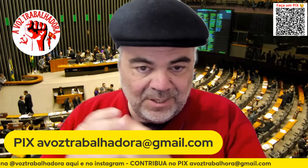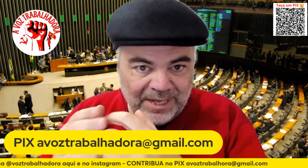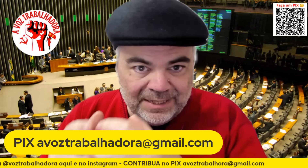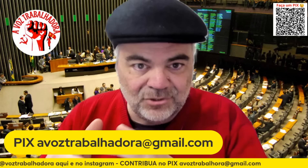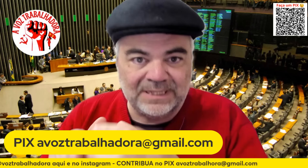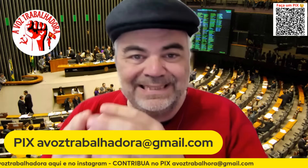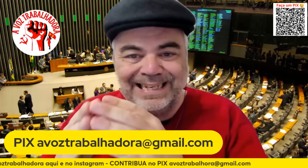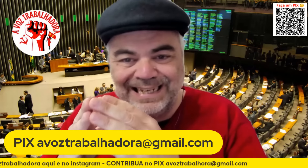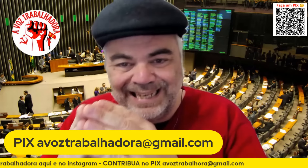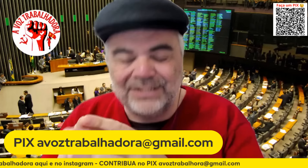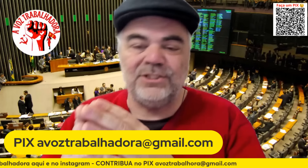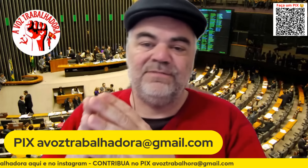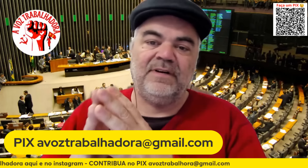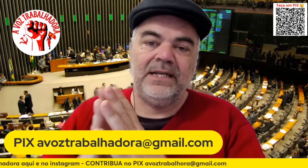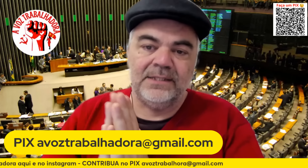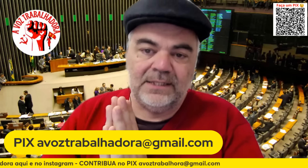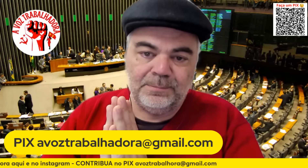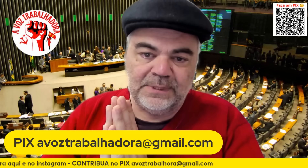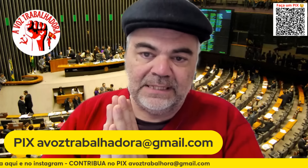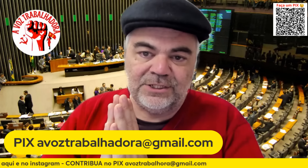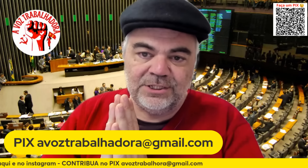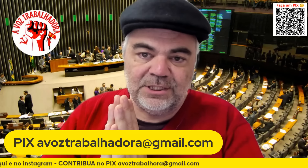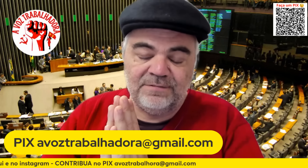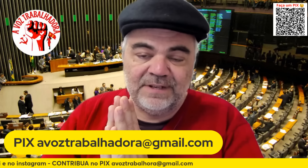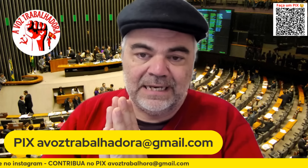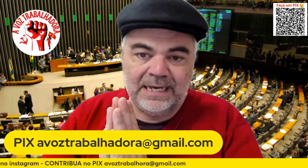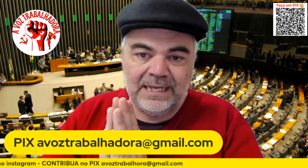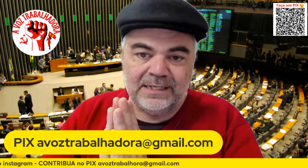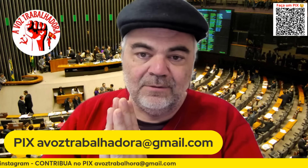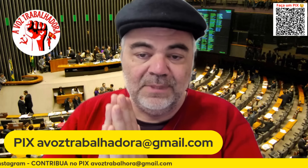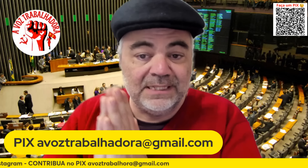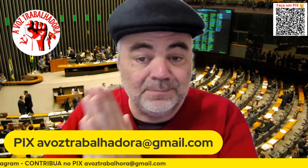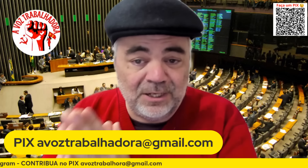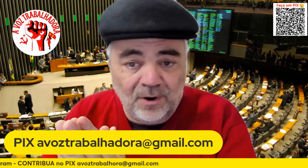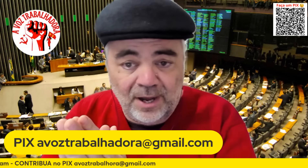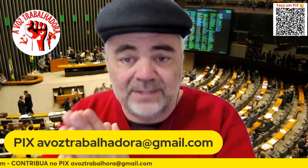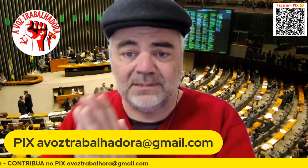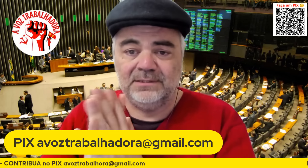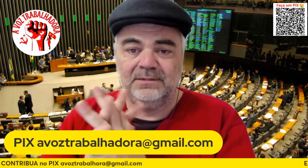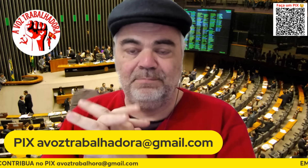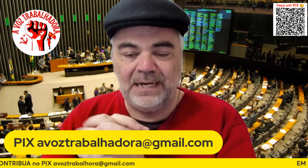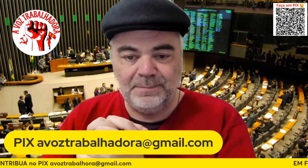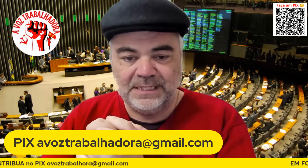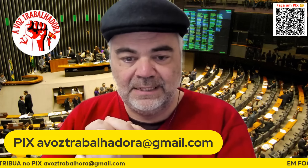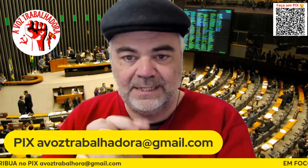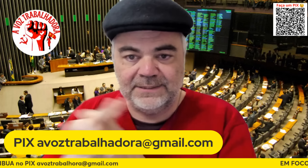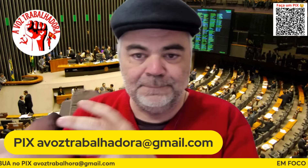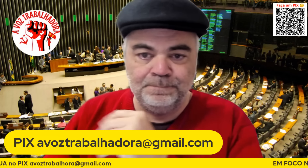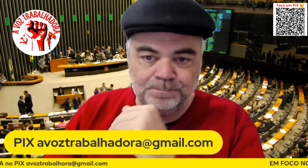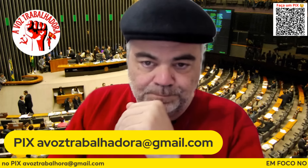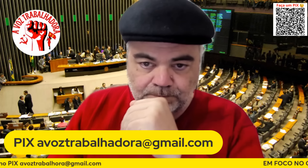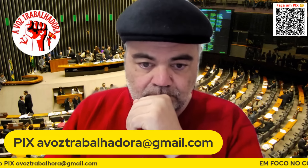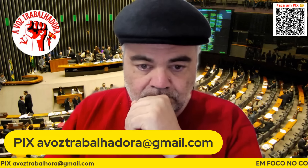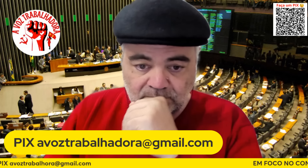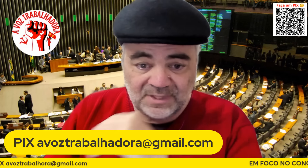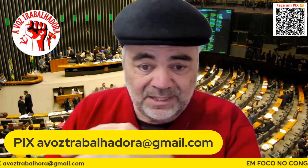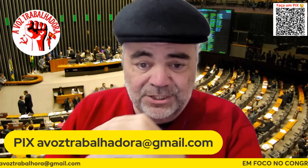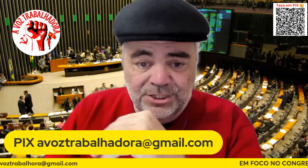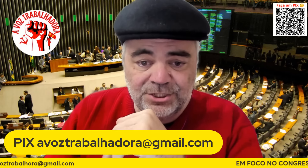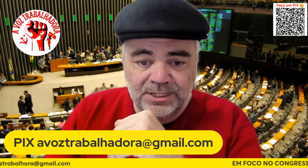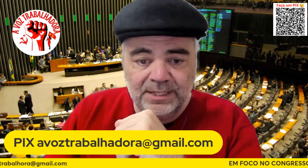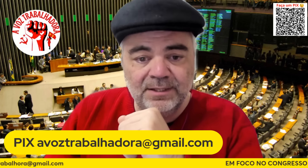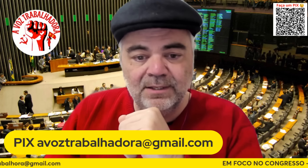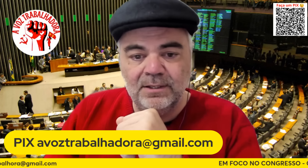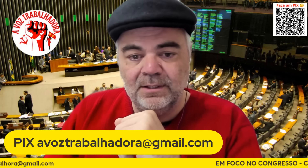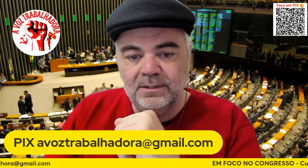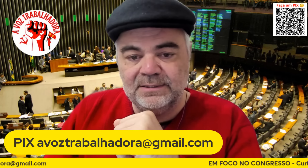então é isso, excelente fala da deputada Gendira Feghali, uma das melhores parlamentares que